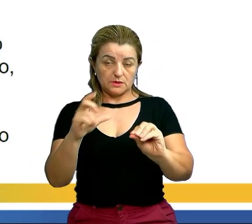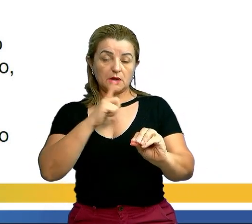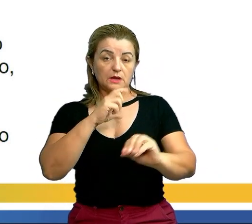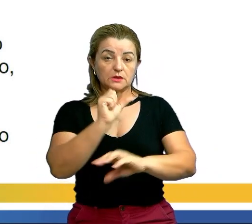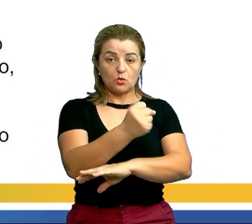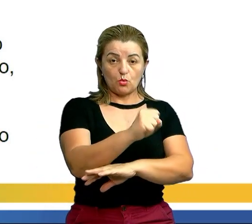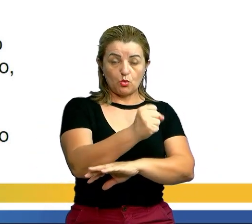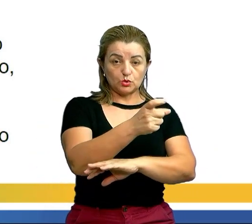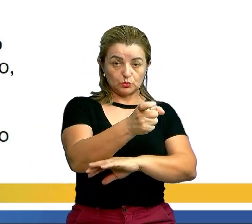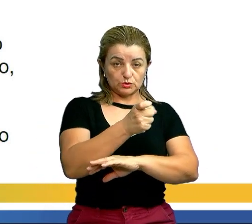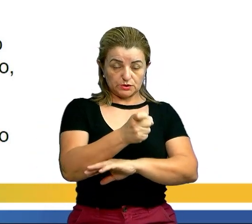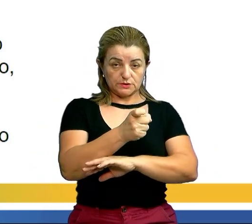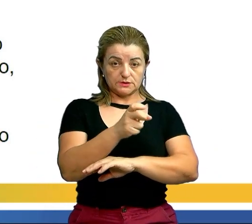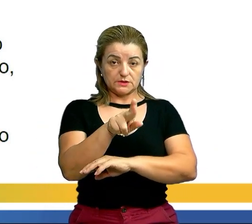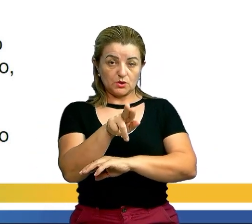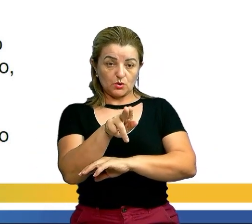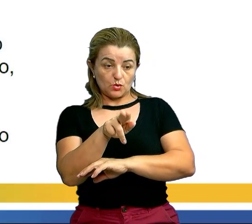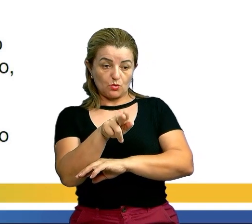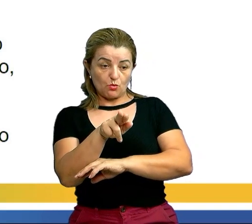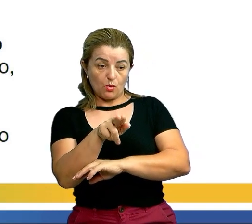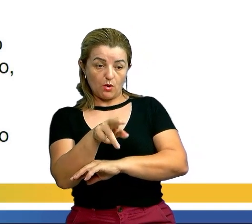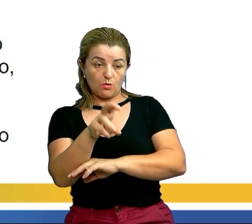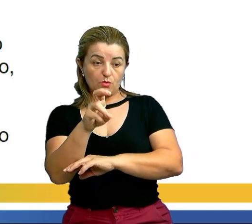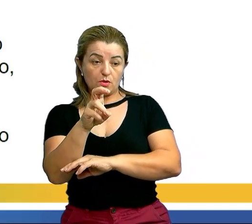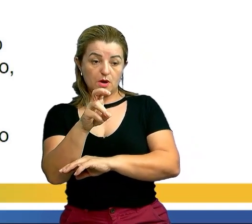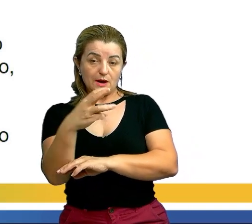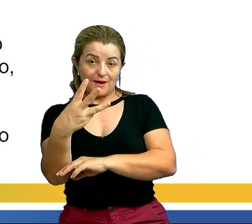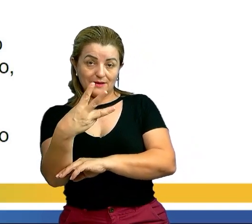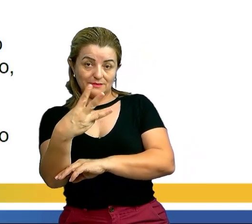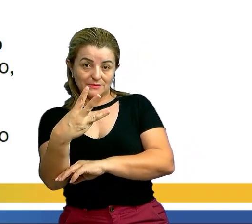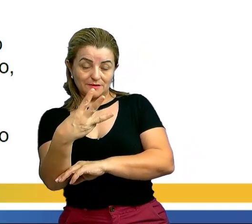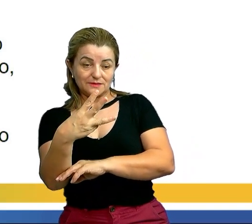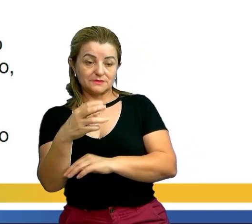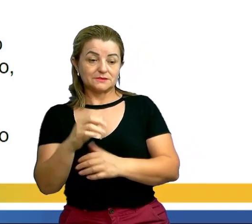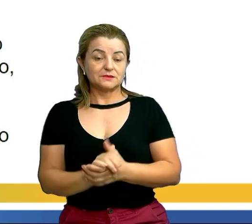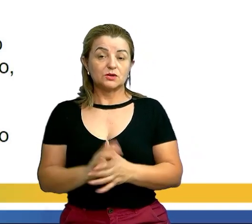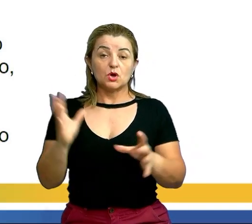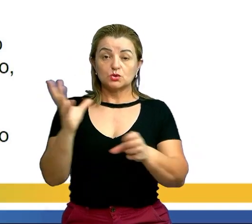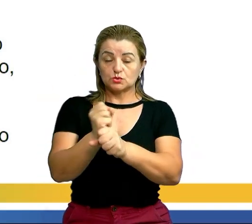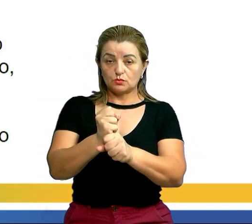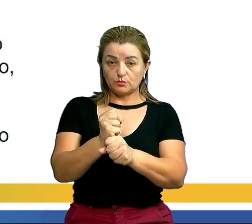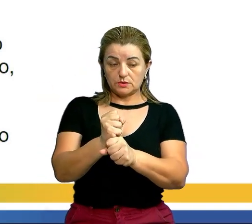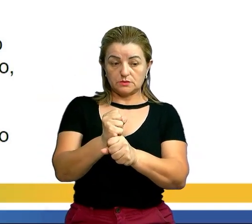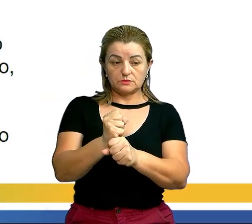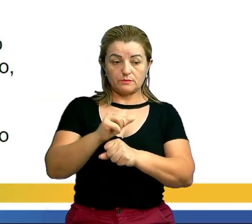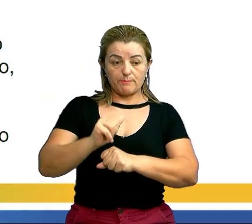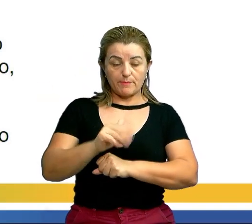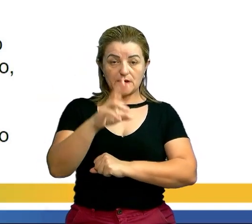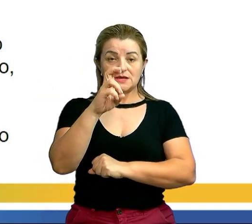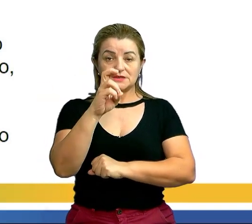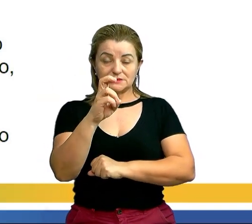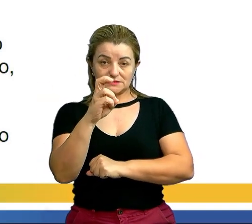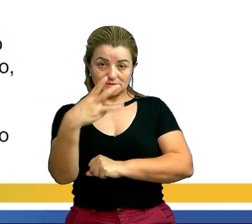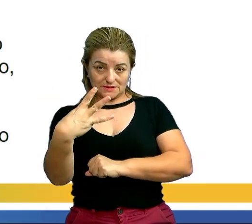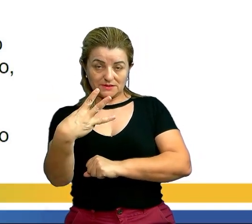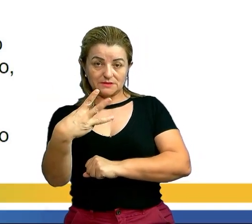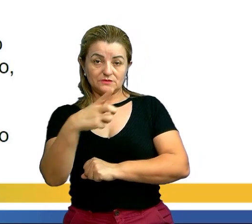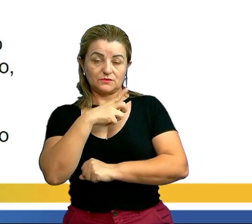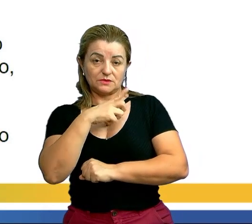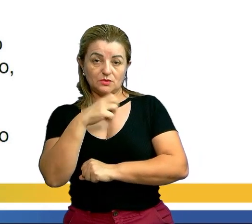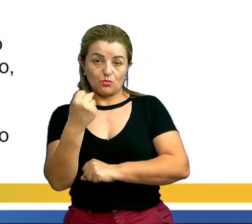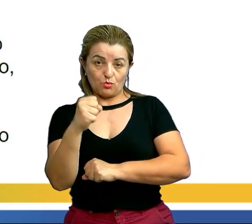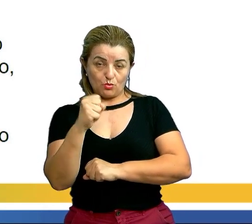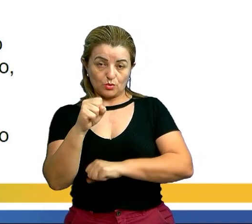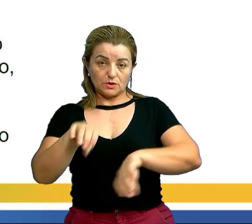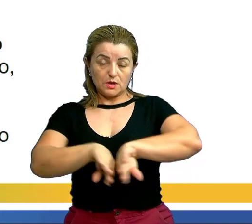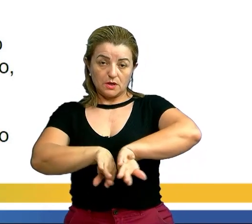igual a 5 mais 3. Somando 5 mais 3, eu tenho 8. Agora, eu tenho que isolar o X. O 8